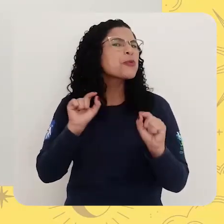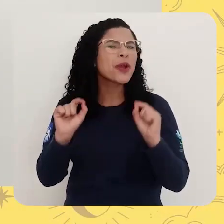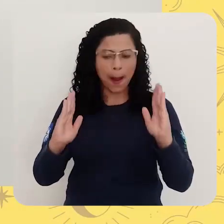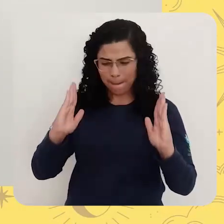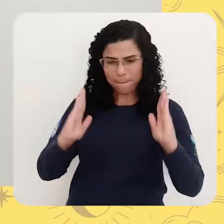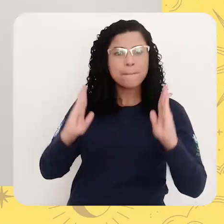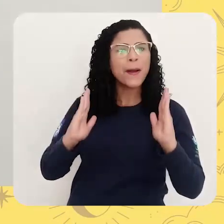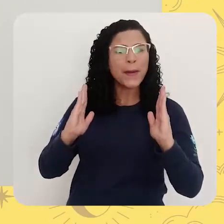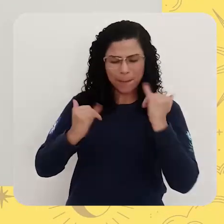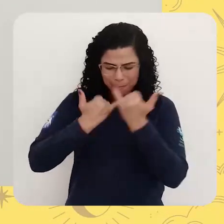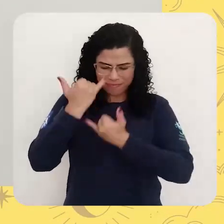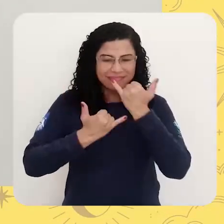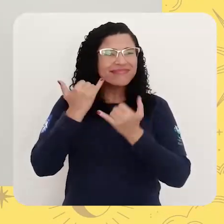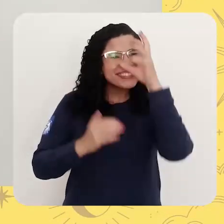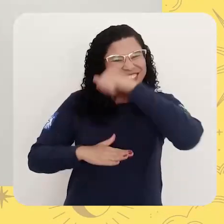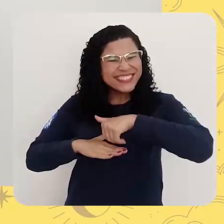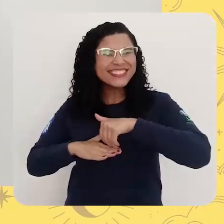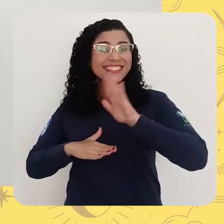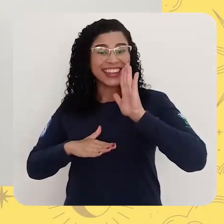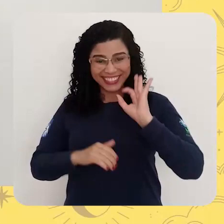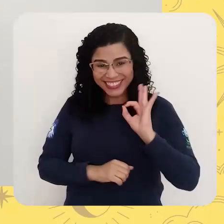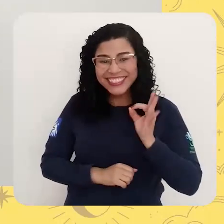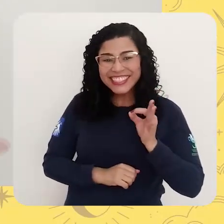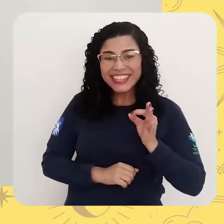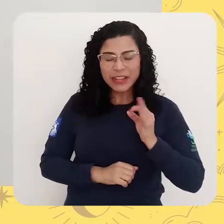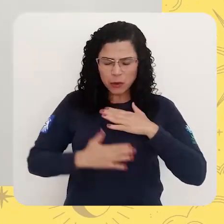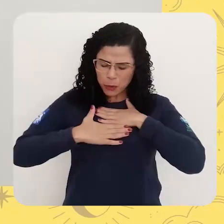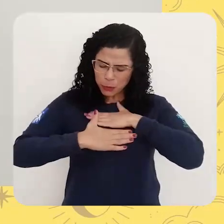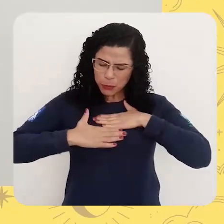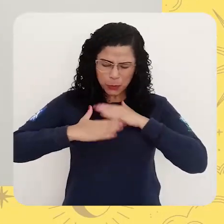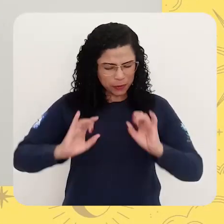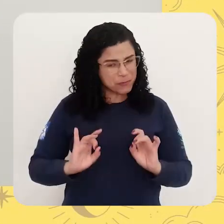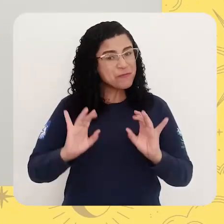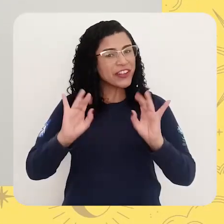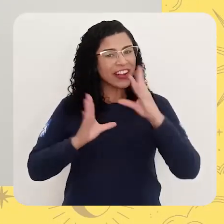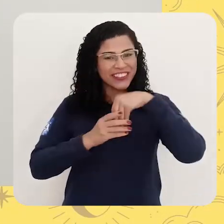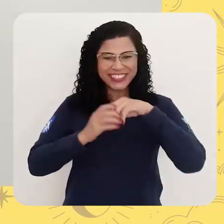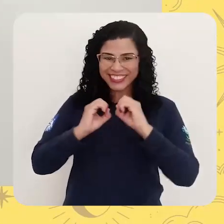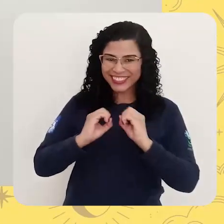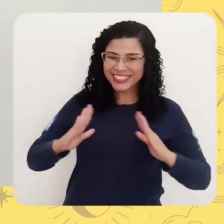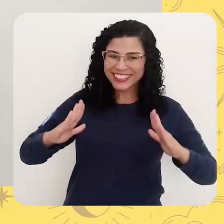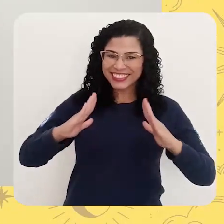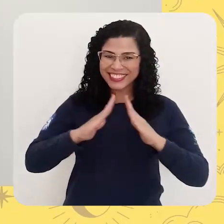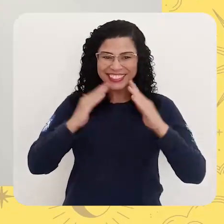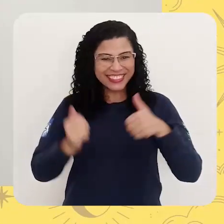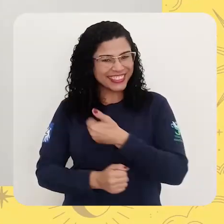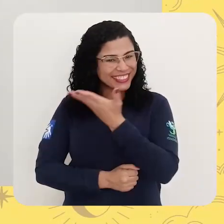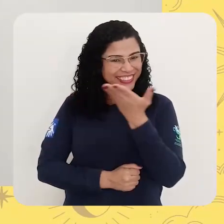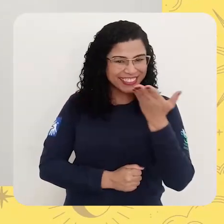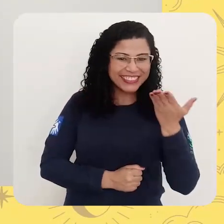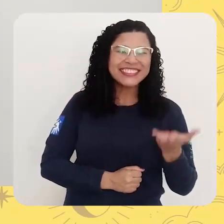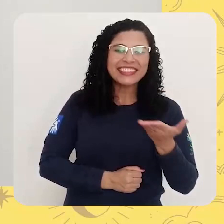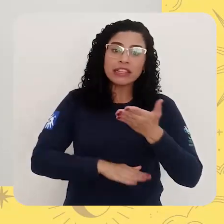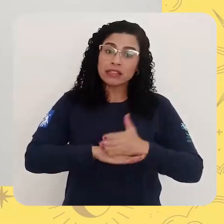bloco, é brincando que se aprende. Isso mesmo, aquele cantinho gostoso e especial dentro do programa Saberes